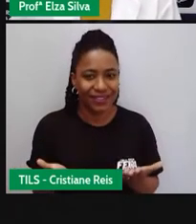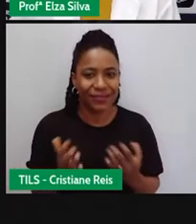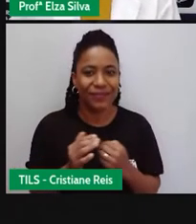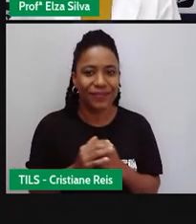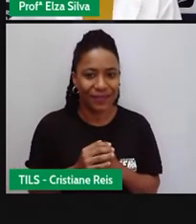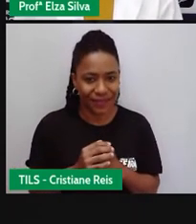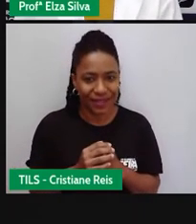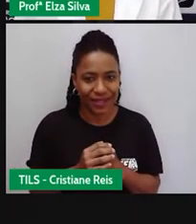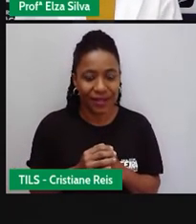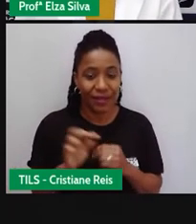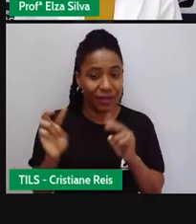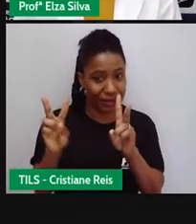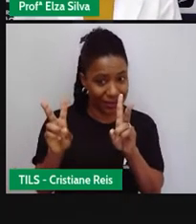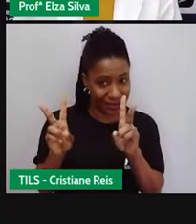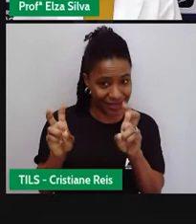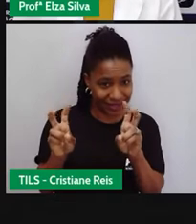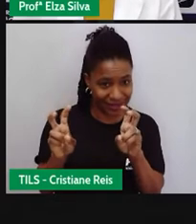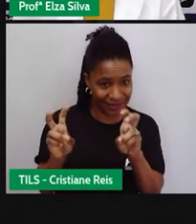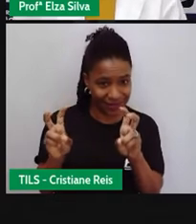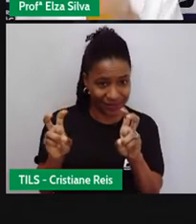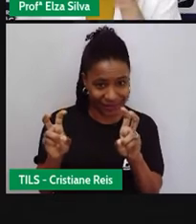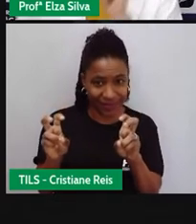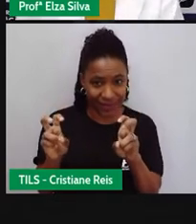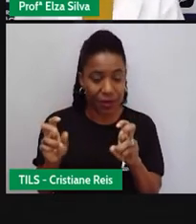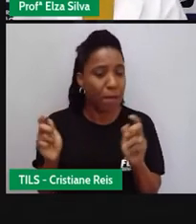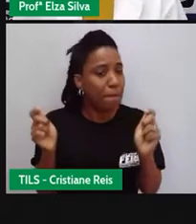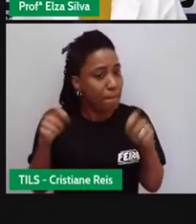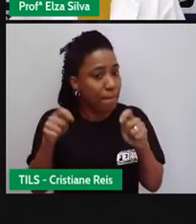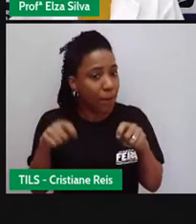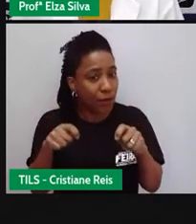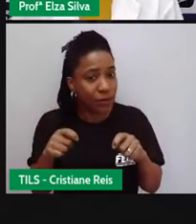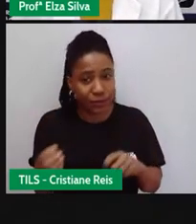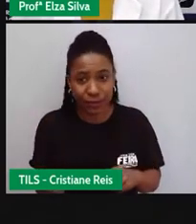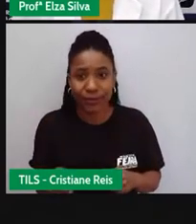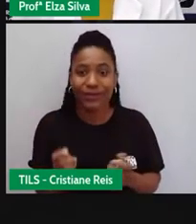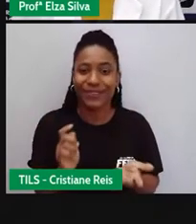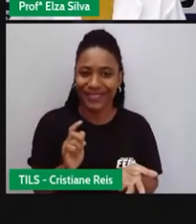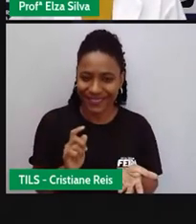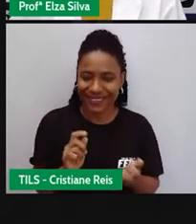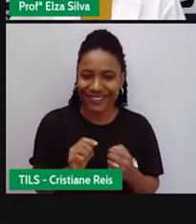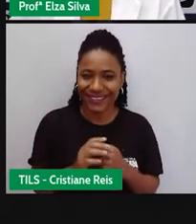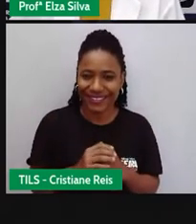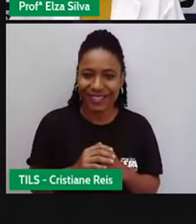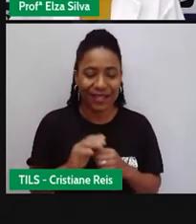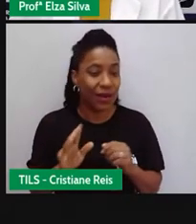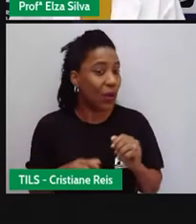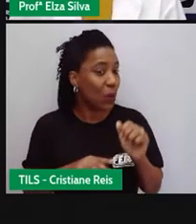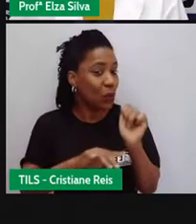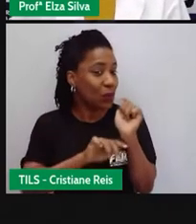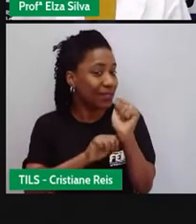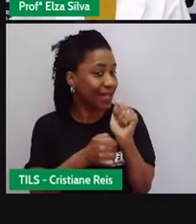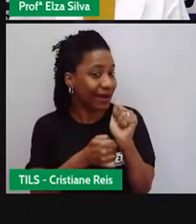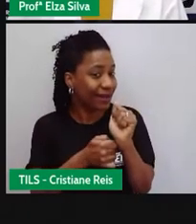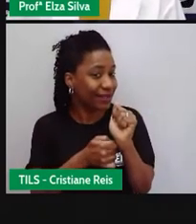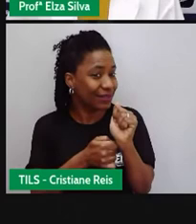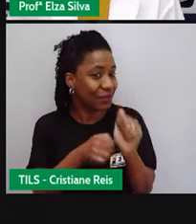É a dica que eu deixo para vocês. Você pode guardar um segredo? Foi publicado